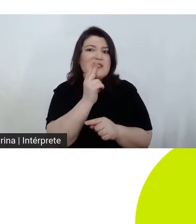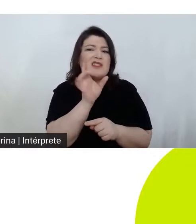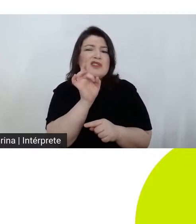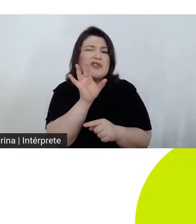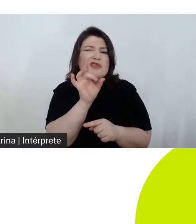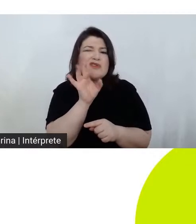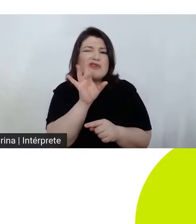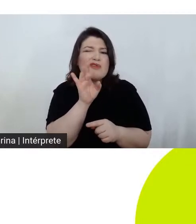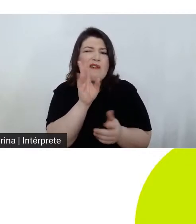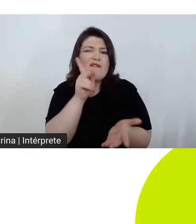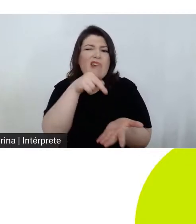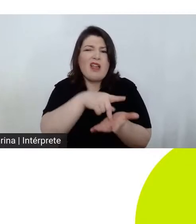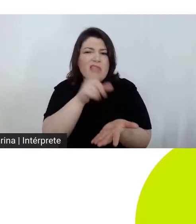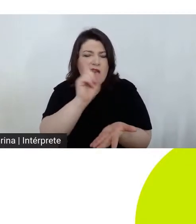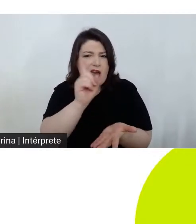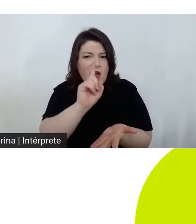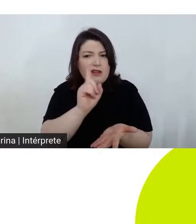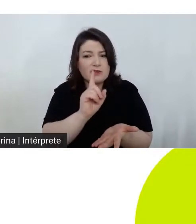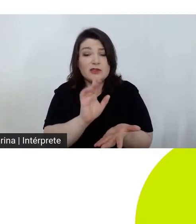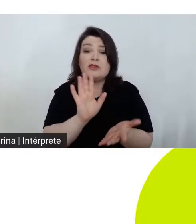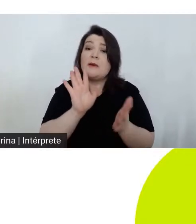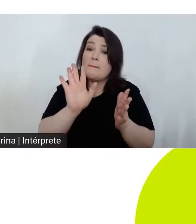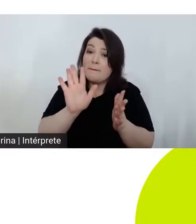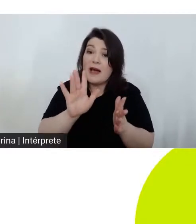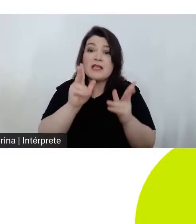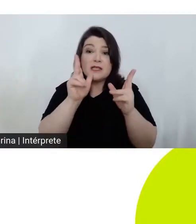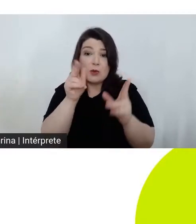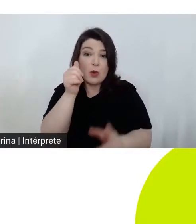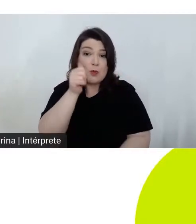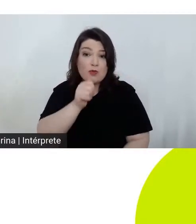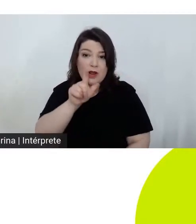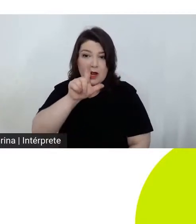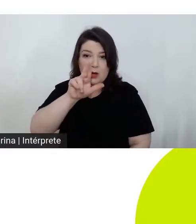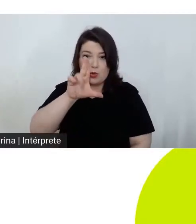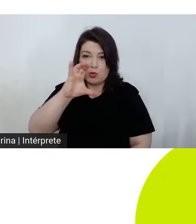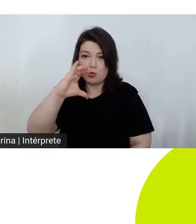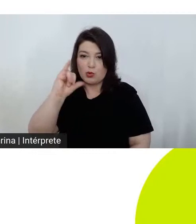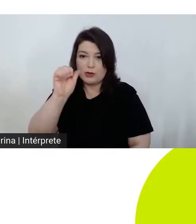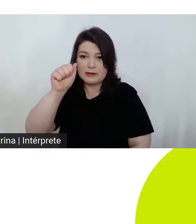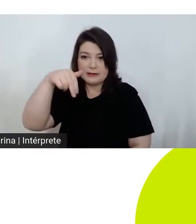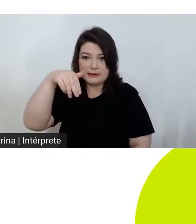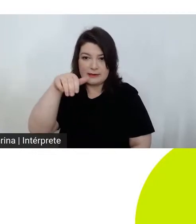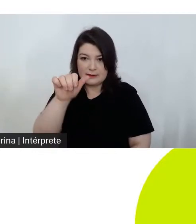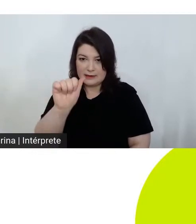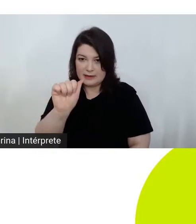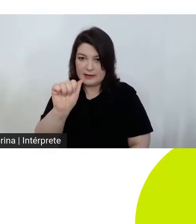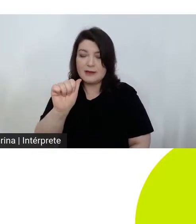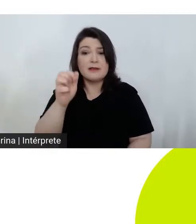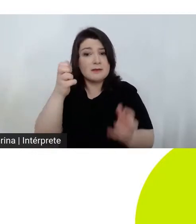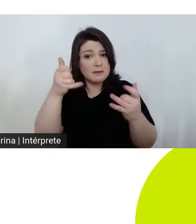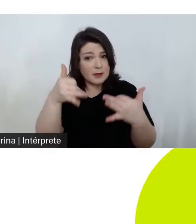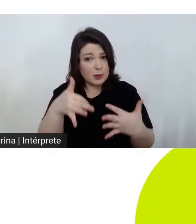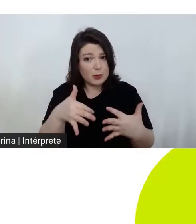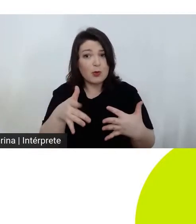Encontramos muitos pacientes apresentando essas características.